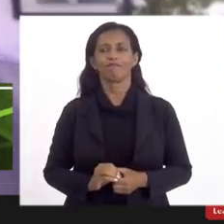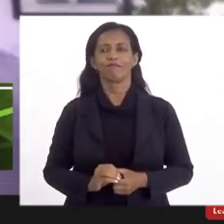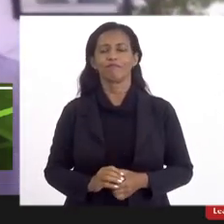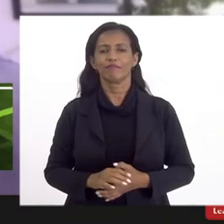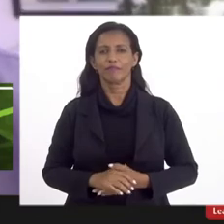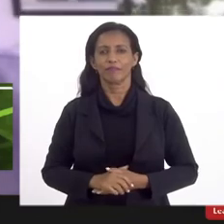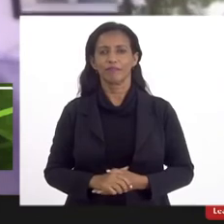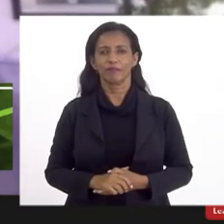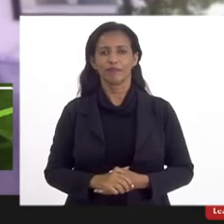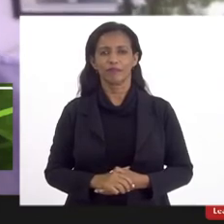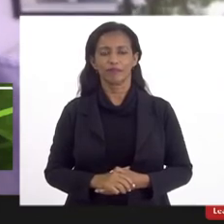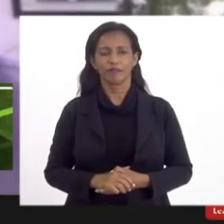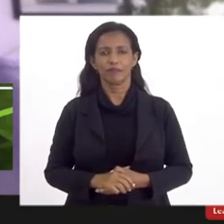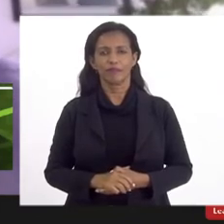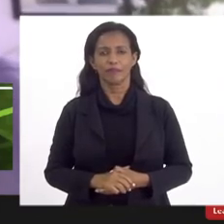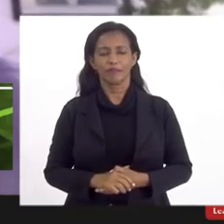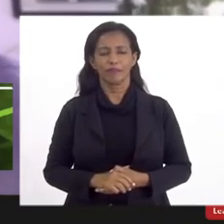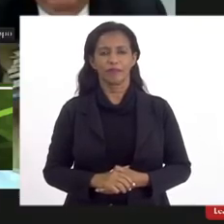Rio de Janeiro